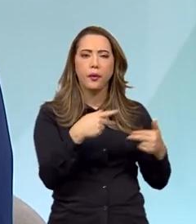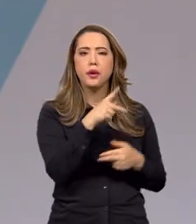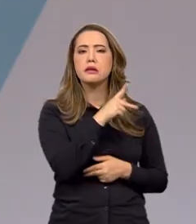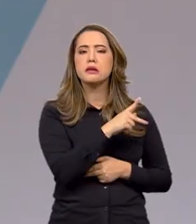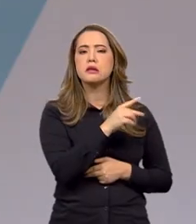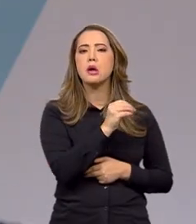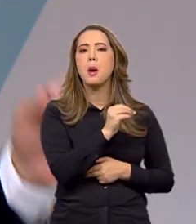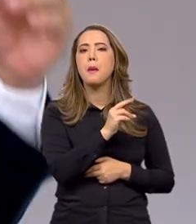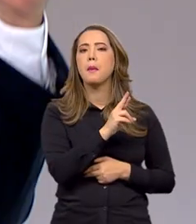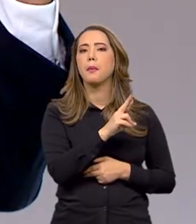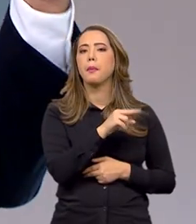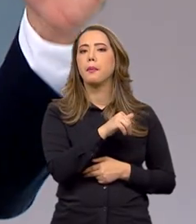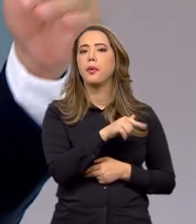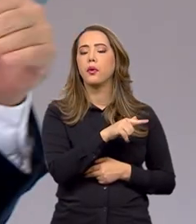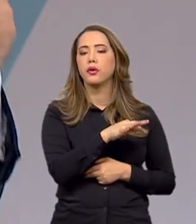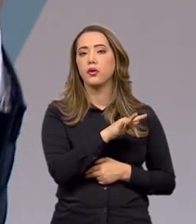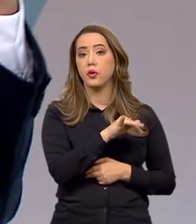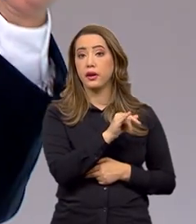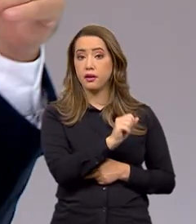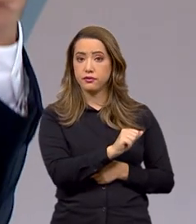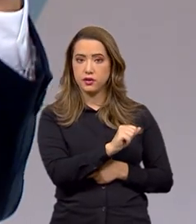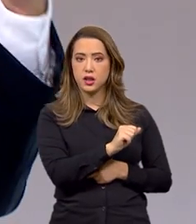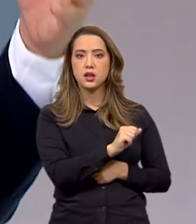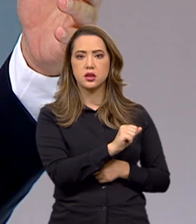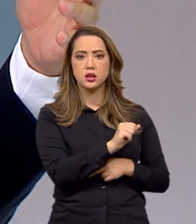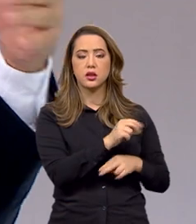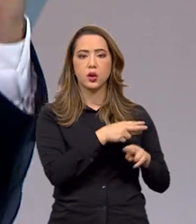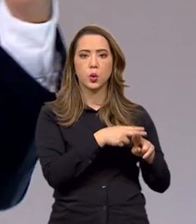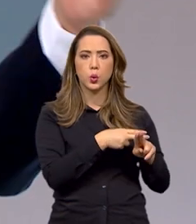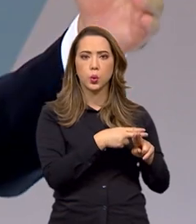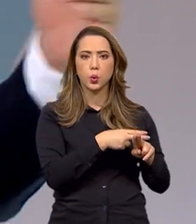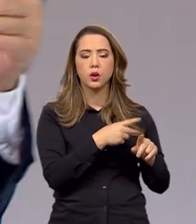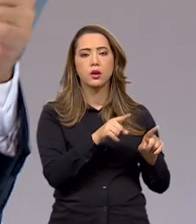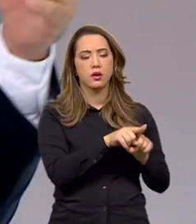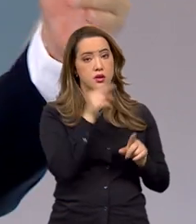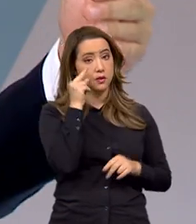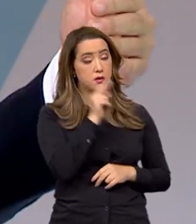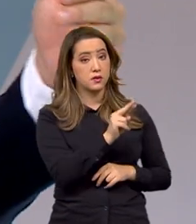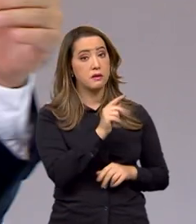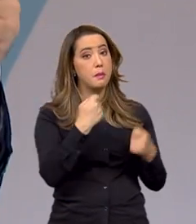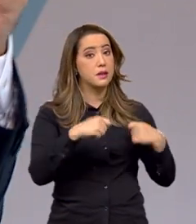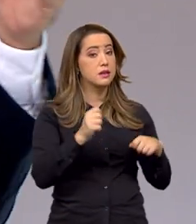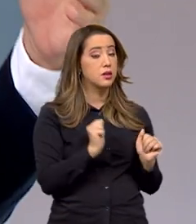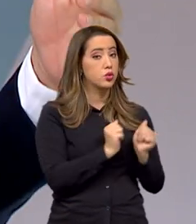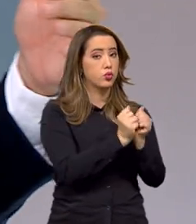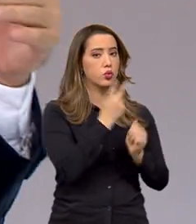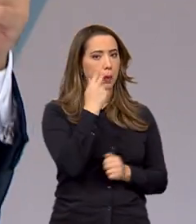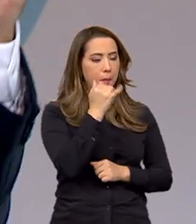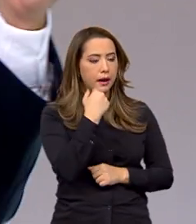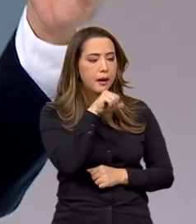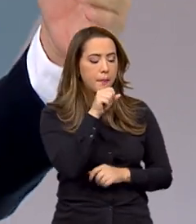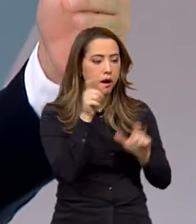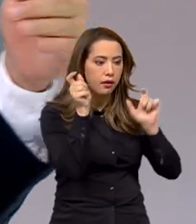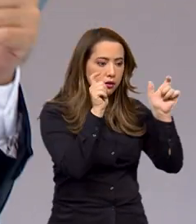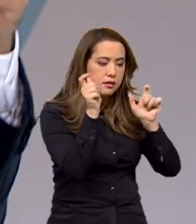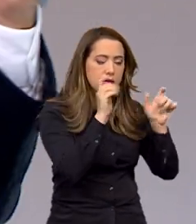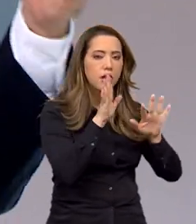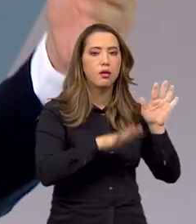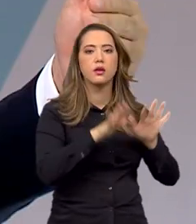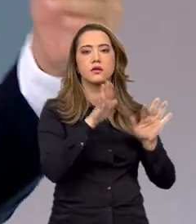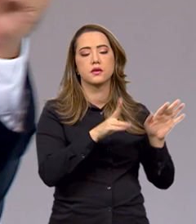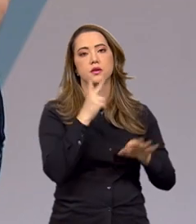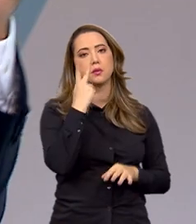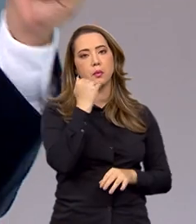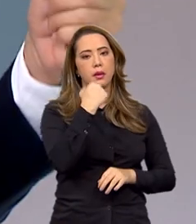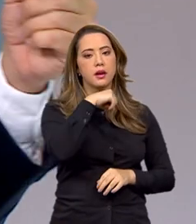é uma questão que também precisa ter o envolvimento dos pais, que estão ali no dia a dia, quer dizer, muitas vezes os pais até têm que